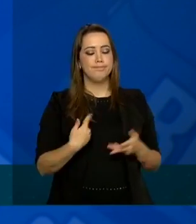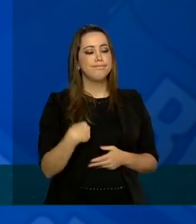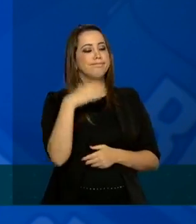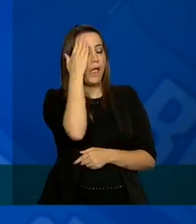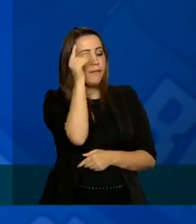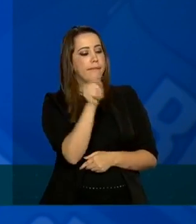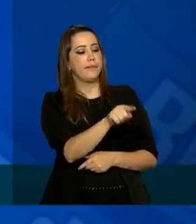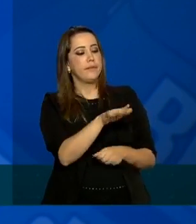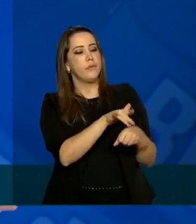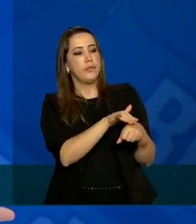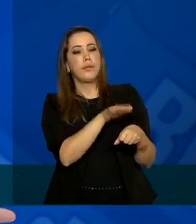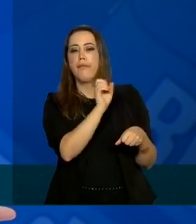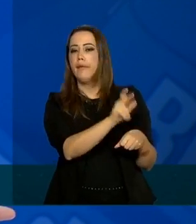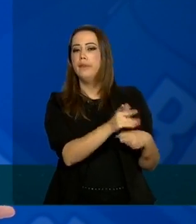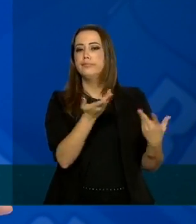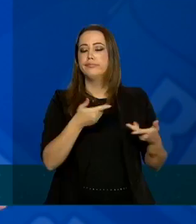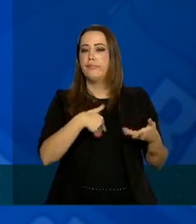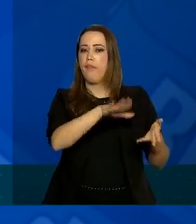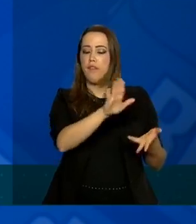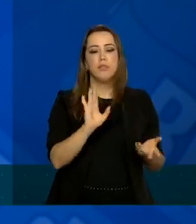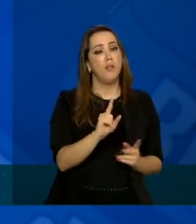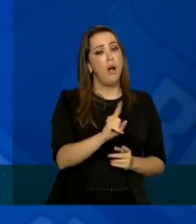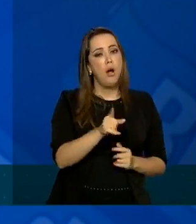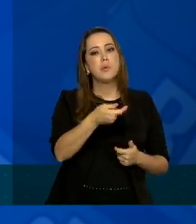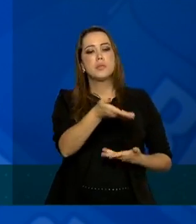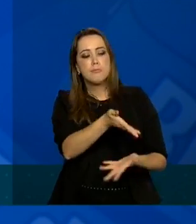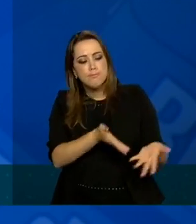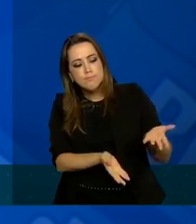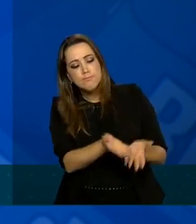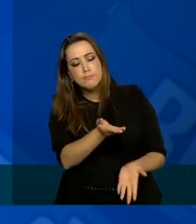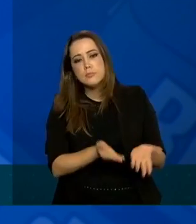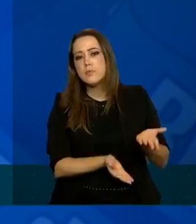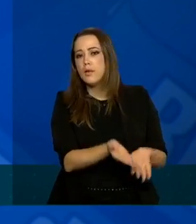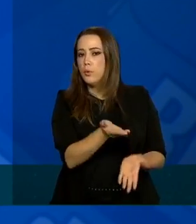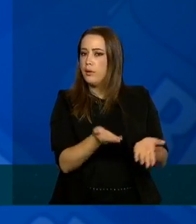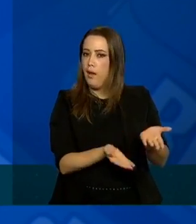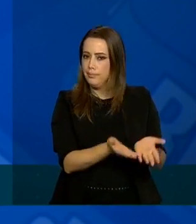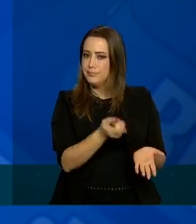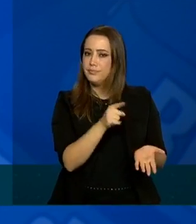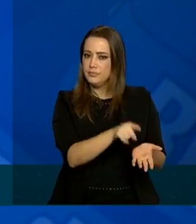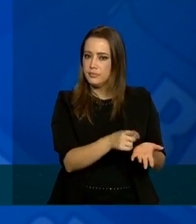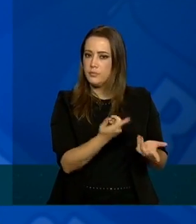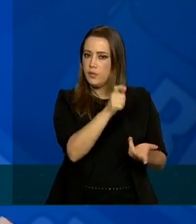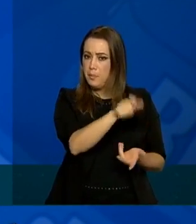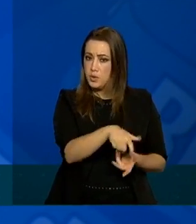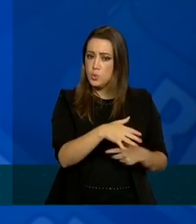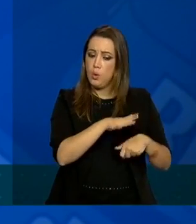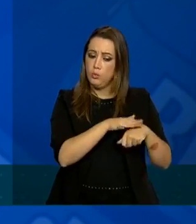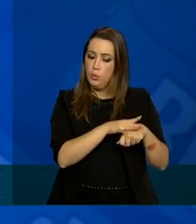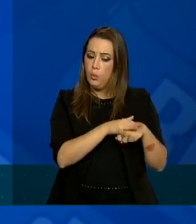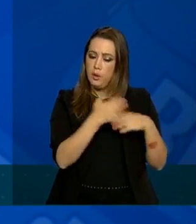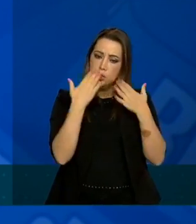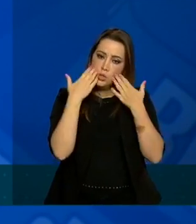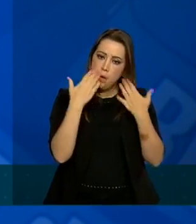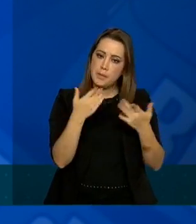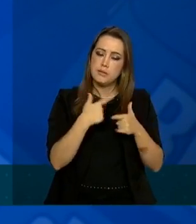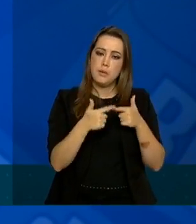demanda e não tratá-la da forma adequada então cuidar de uma demanda de um